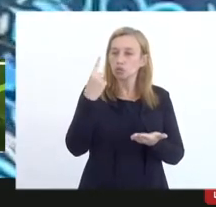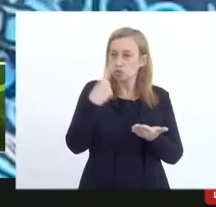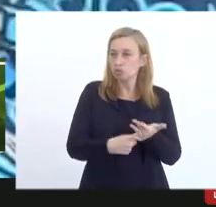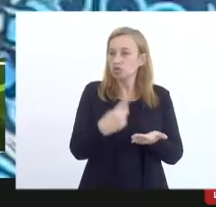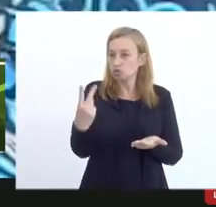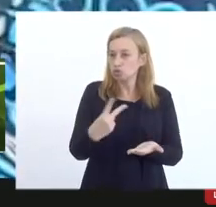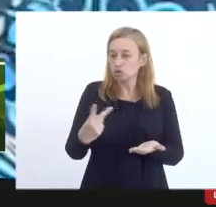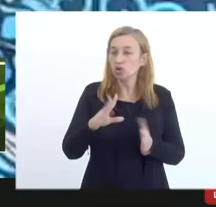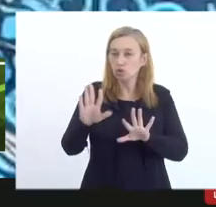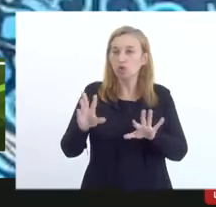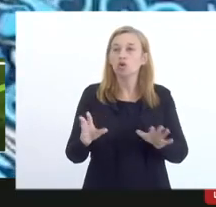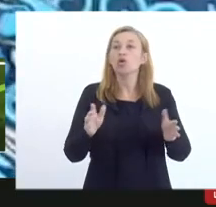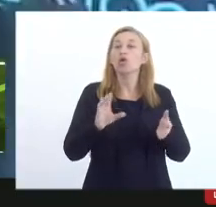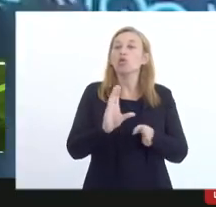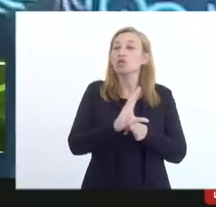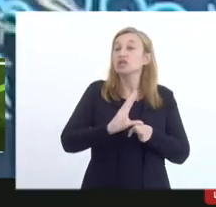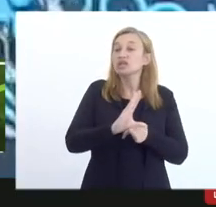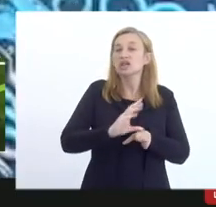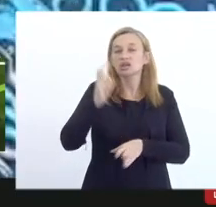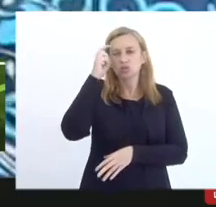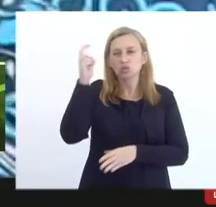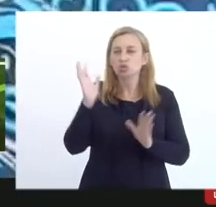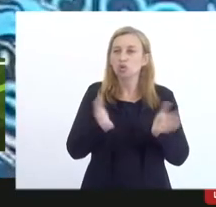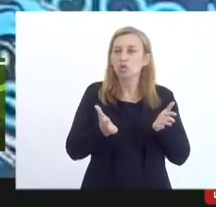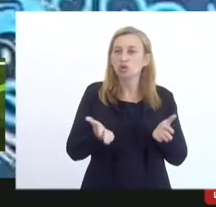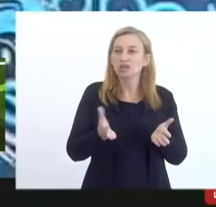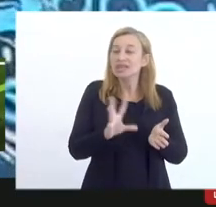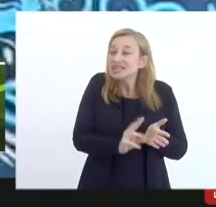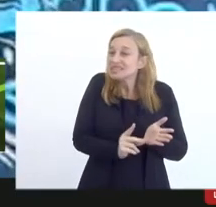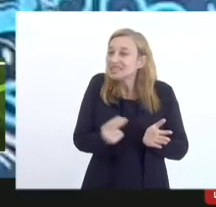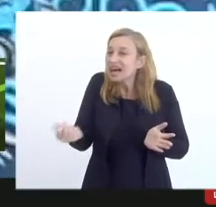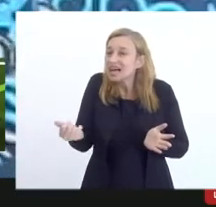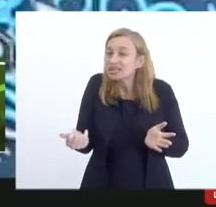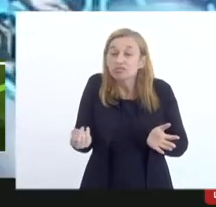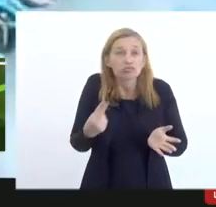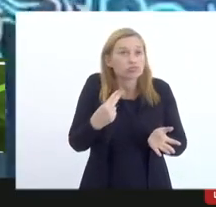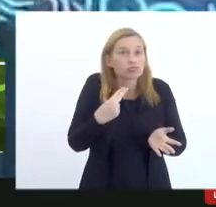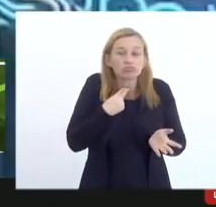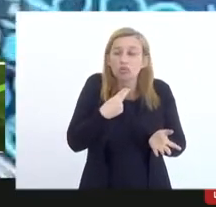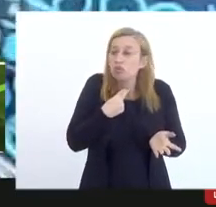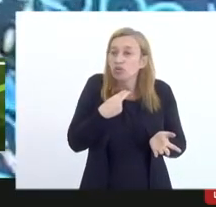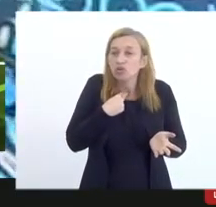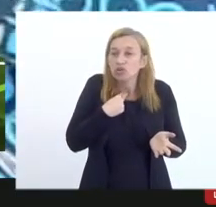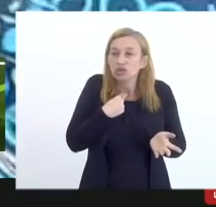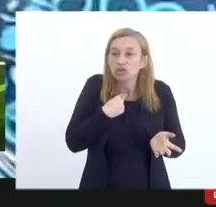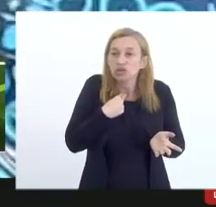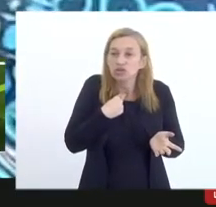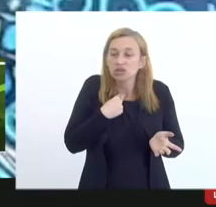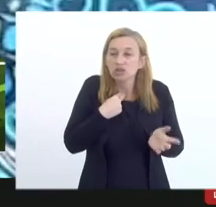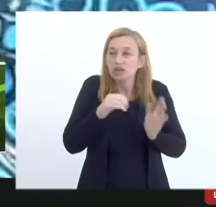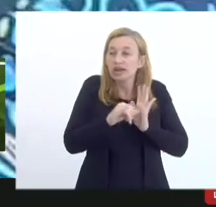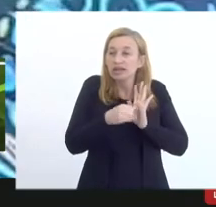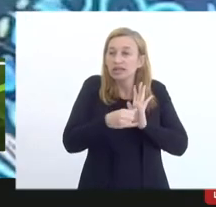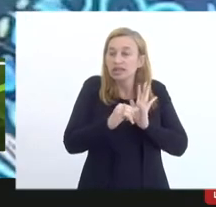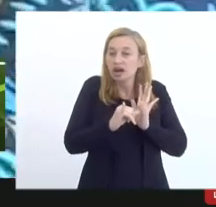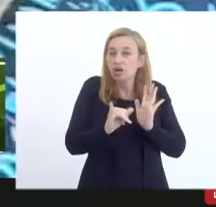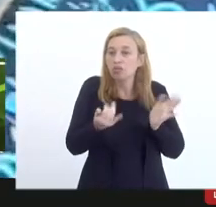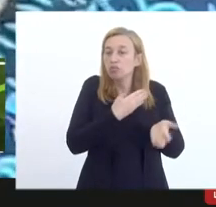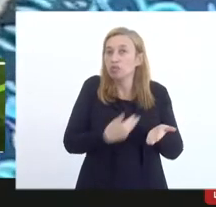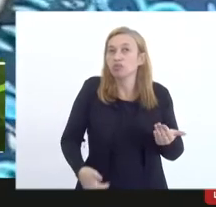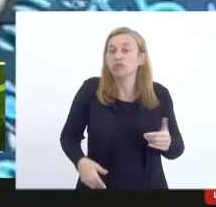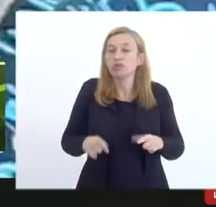problema que está no Conselho de Cultura hoje, conselheiros se renunciando, porque não estão podendo participar de editar o público, porque lá,